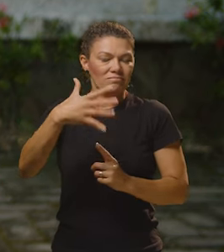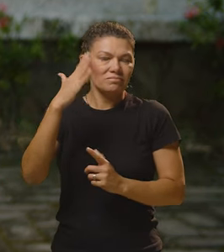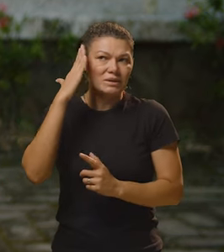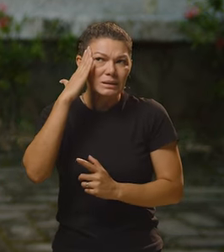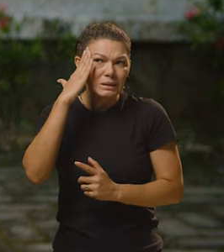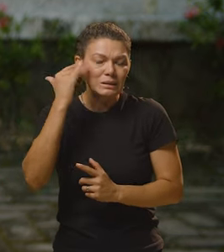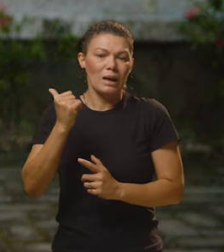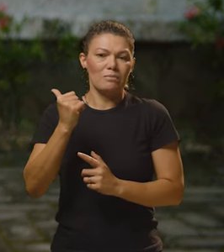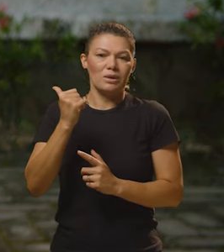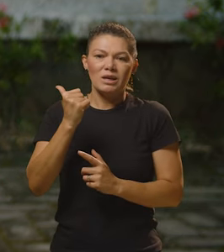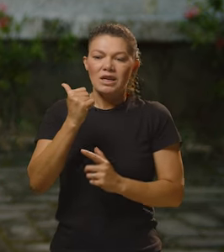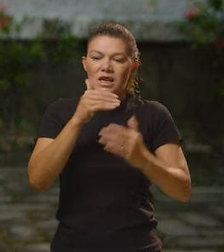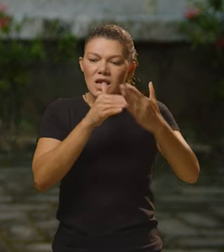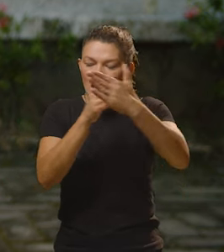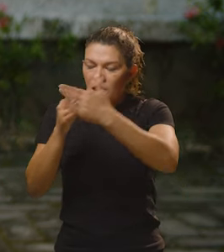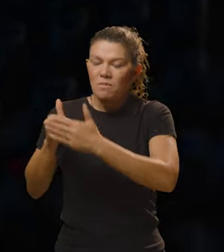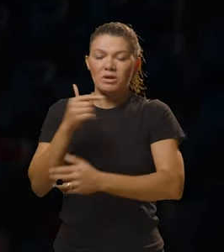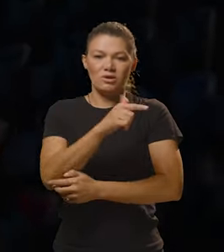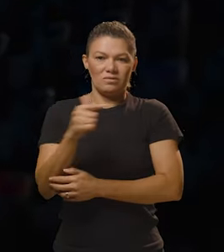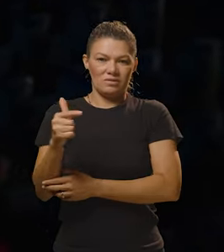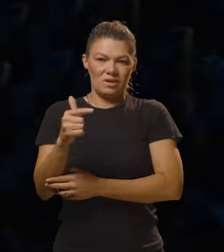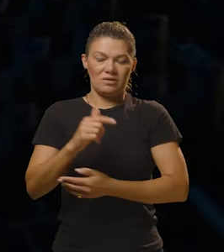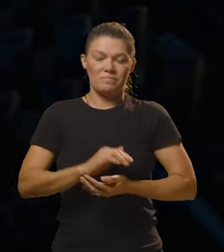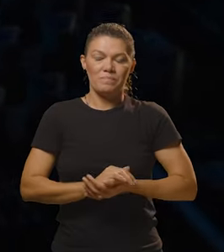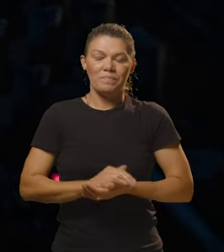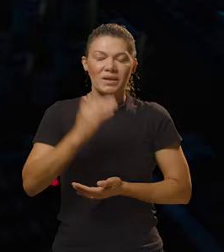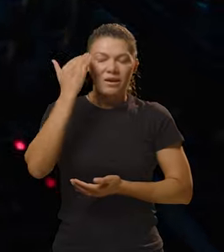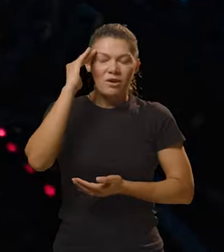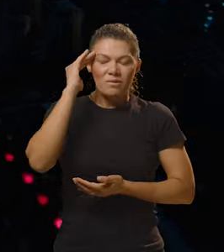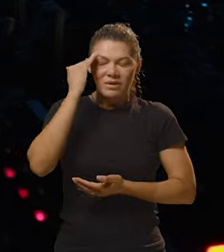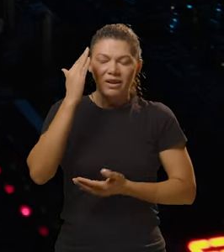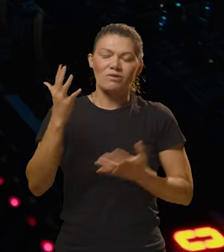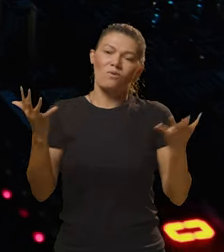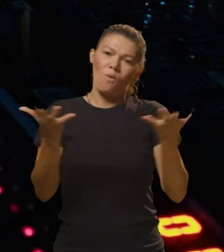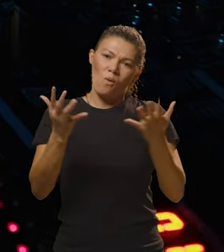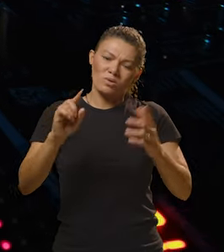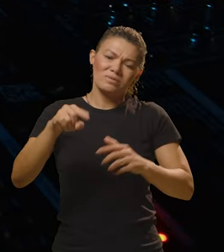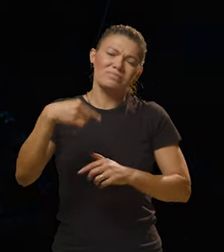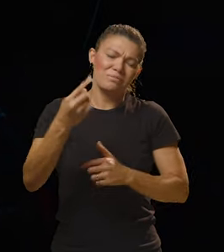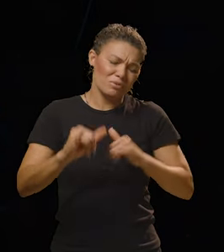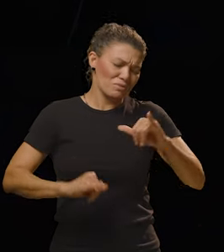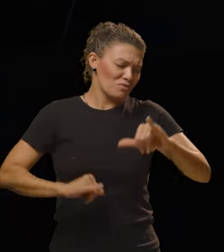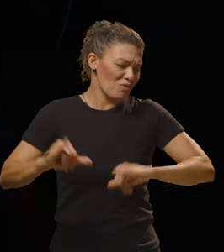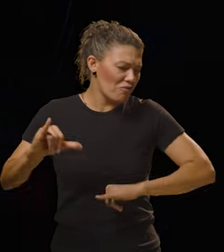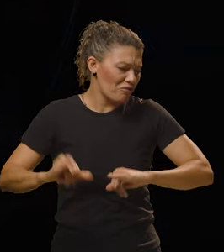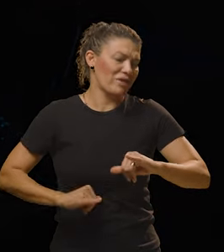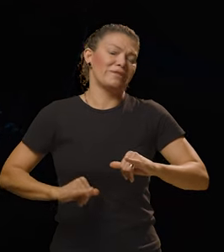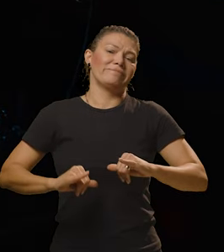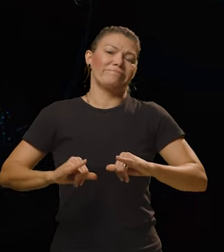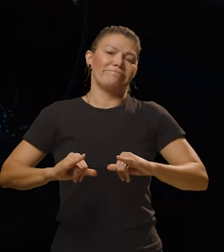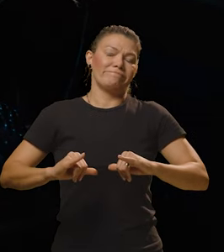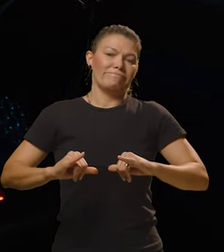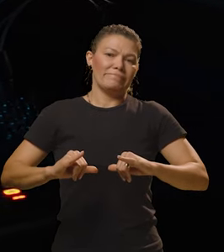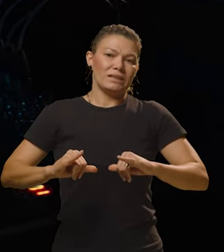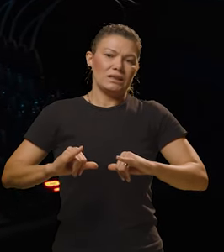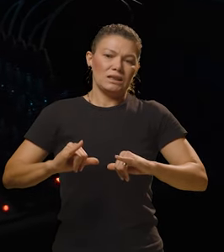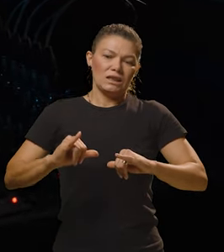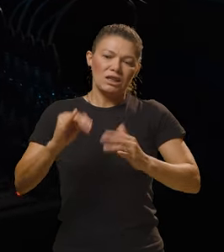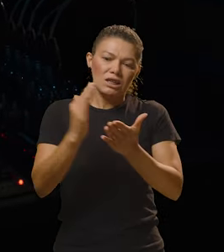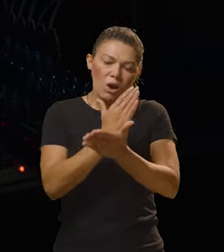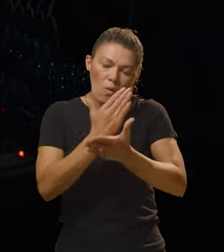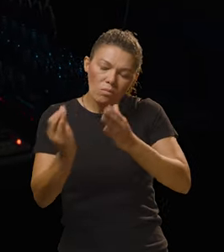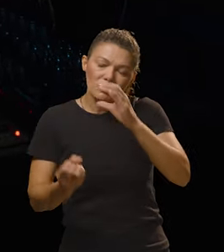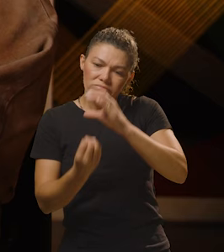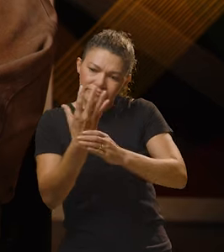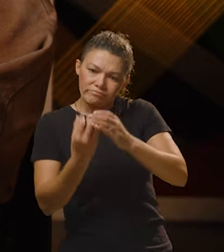é uma Paula que sabe que não existem limites. Eu entendo hoje, depois de ter batido muita cabeça em